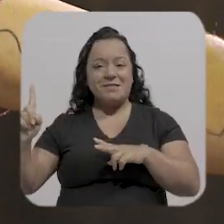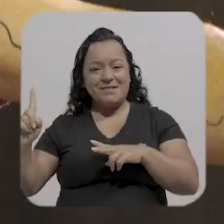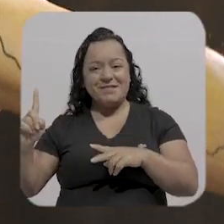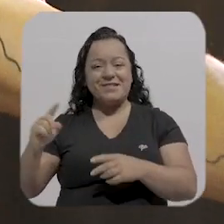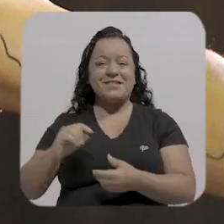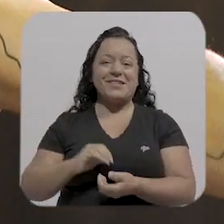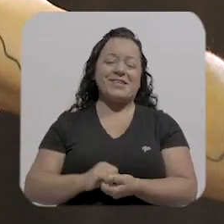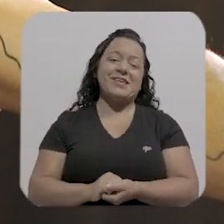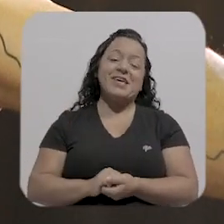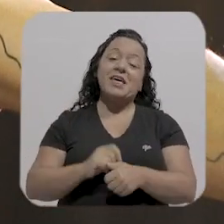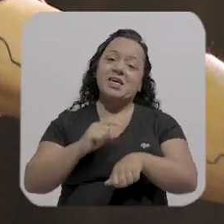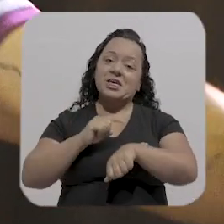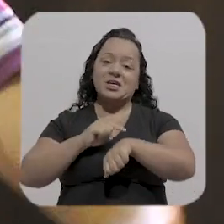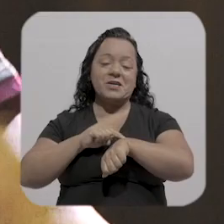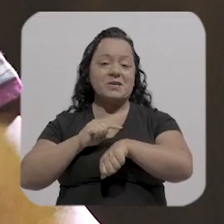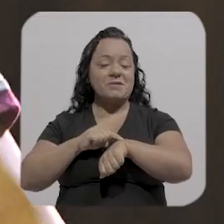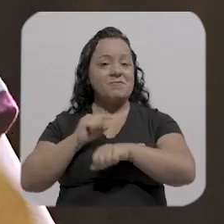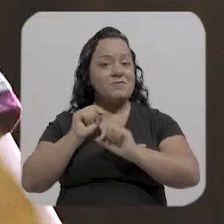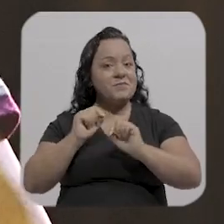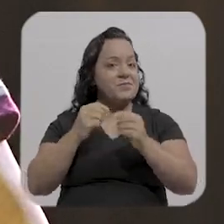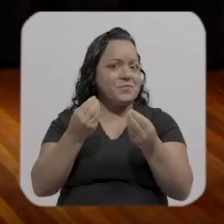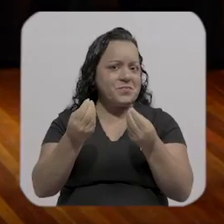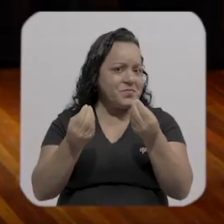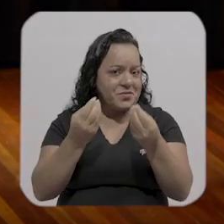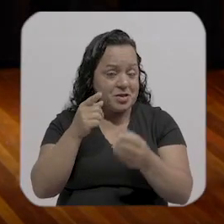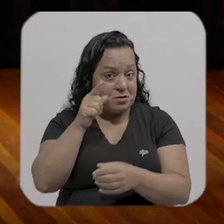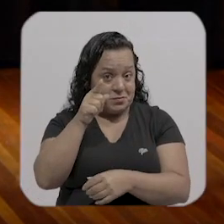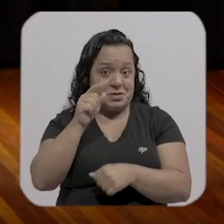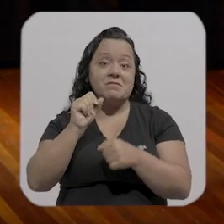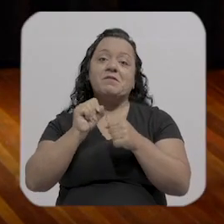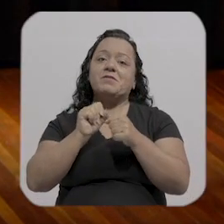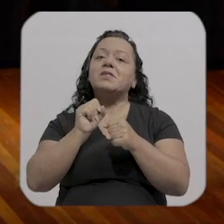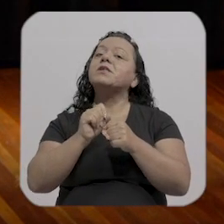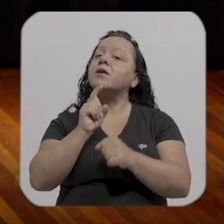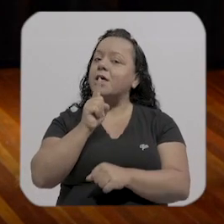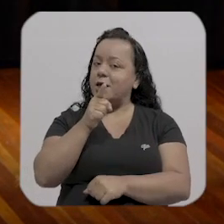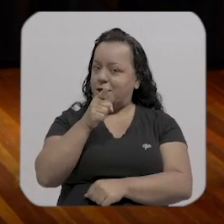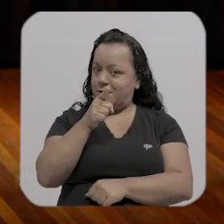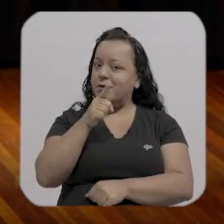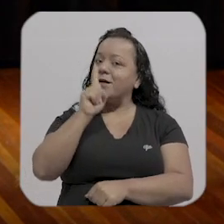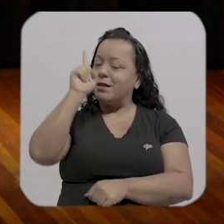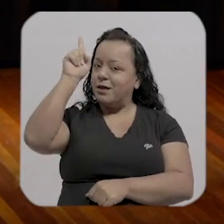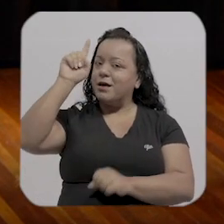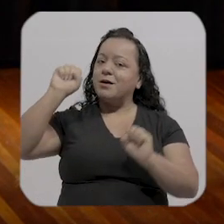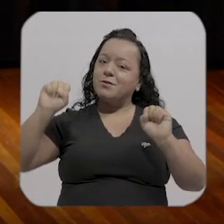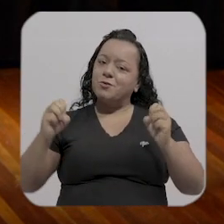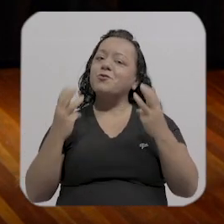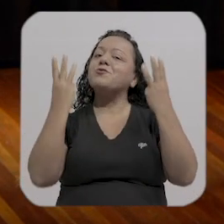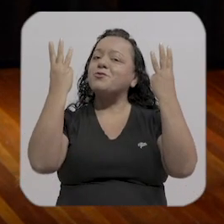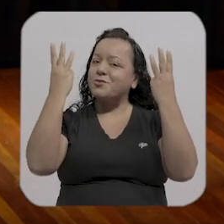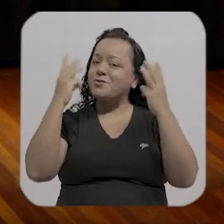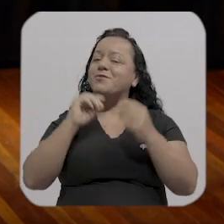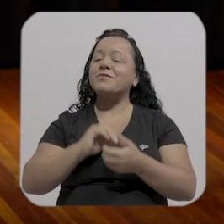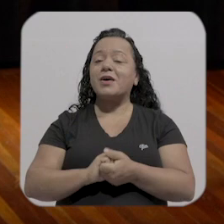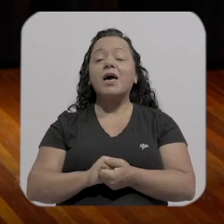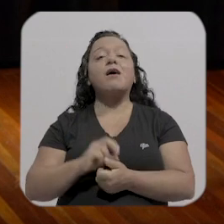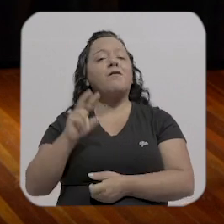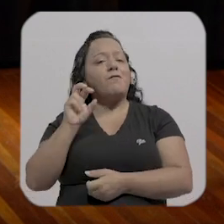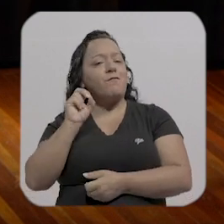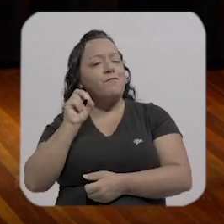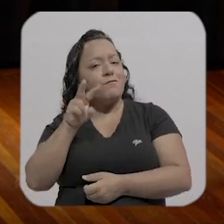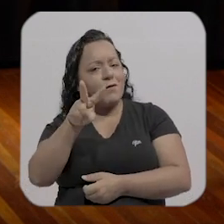isso no nosso show eu falei vou e ficou e ali aí eu fui aí eu lembro que eu cheguei cedo